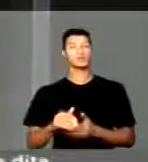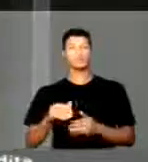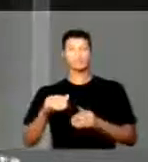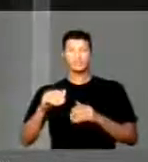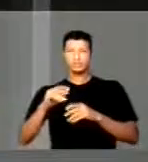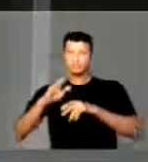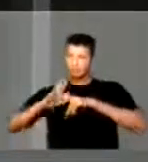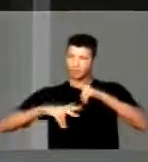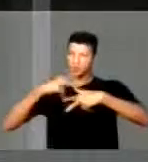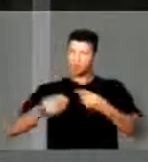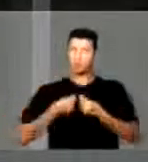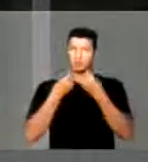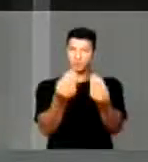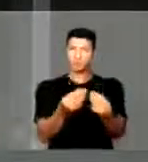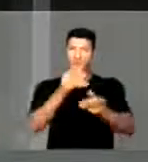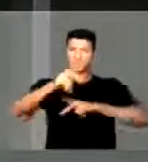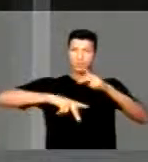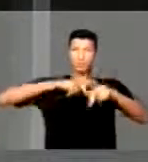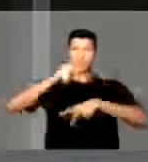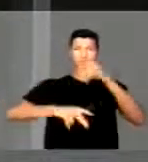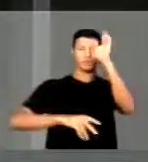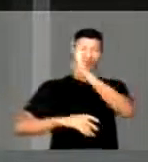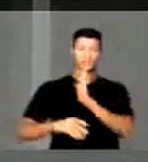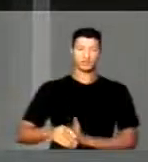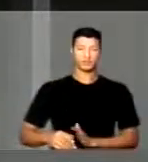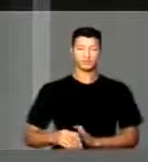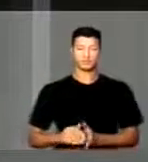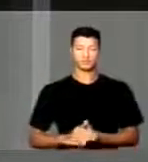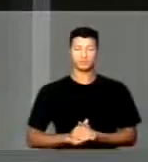apresentemos o povo brasileiro